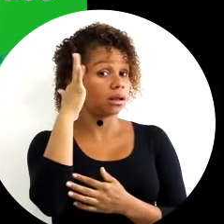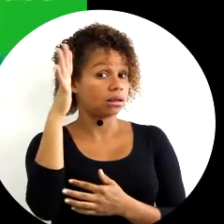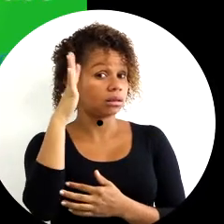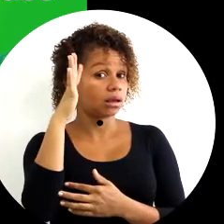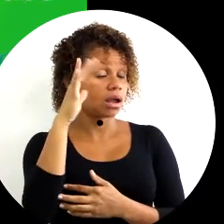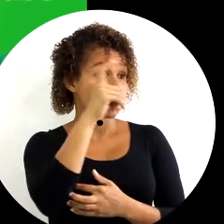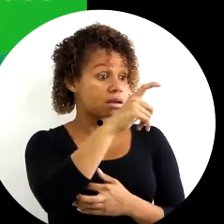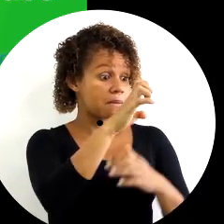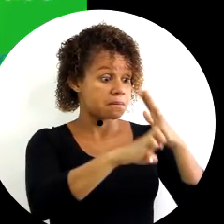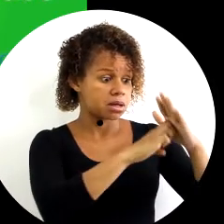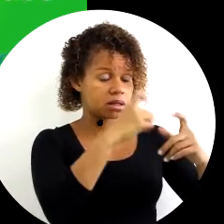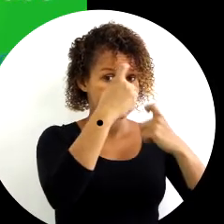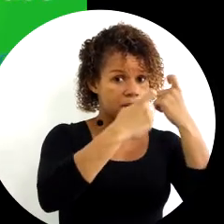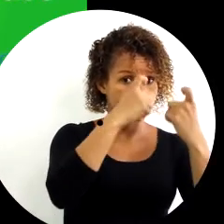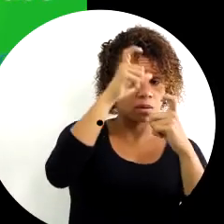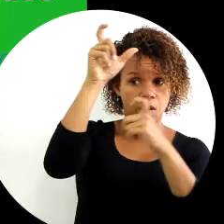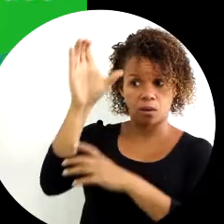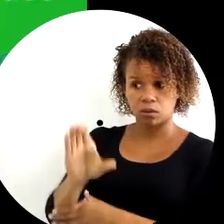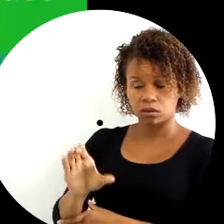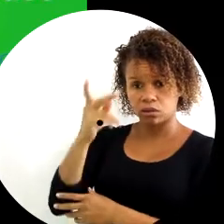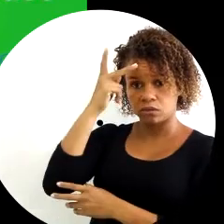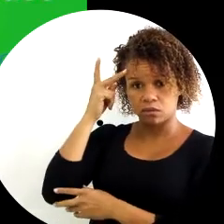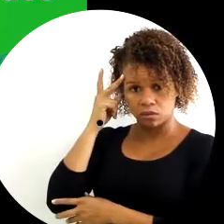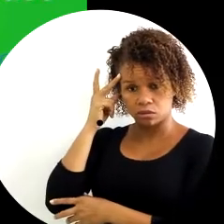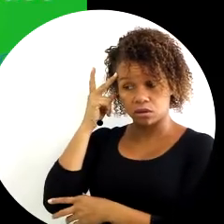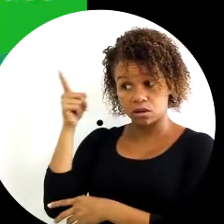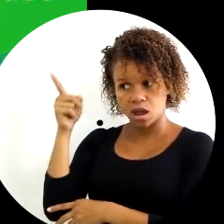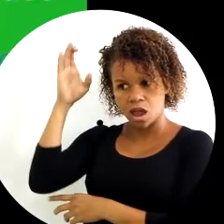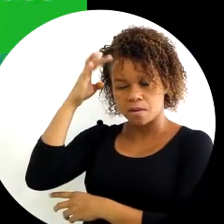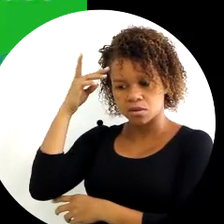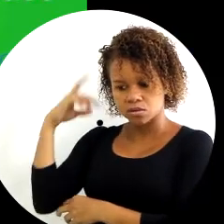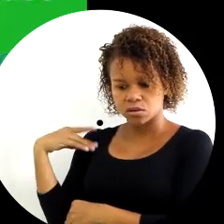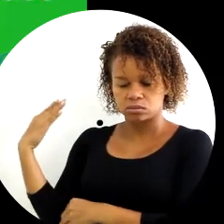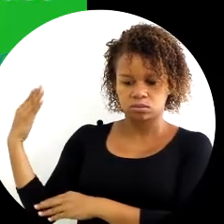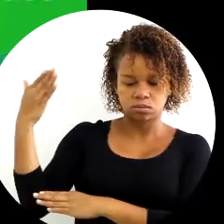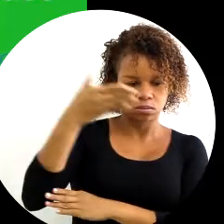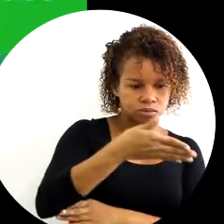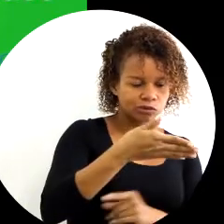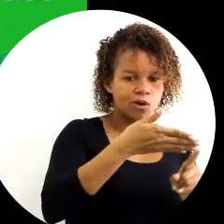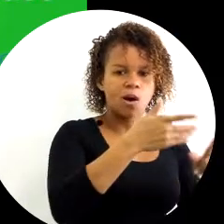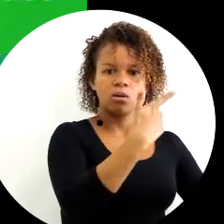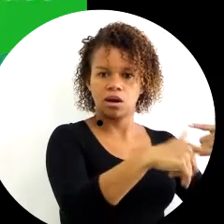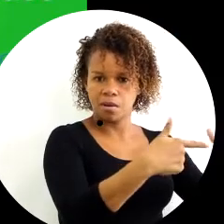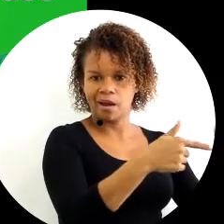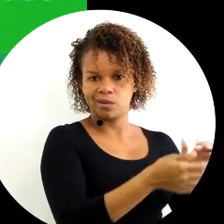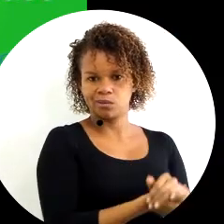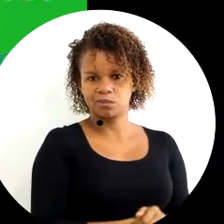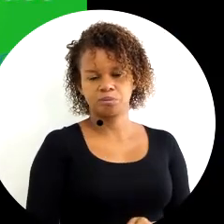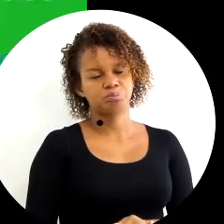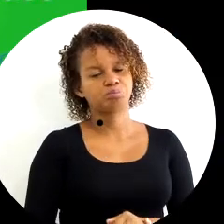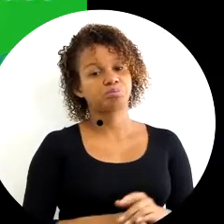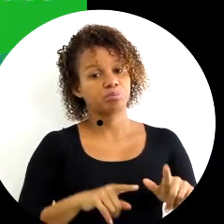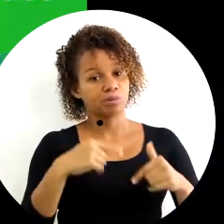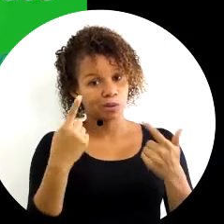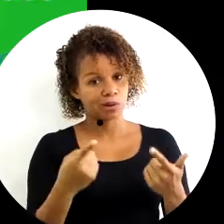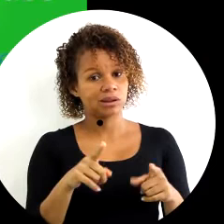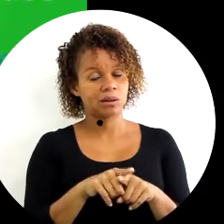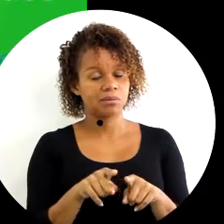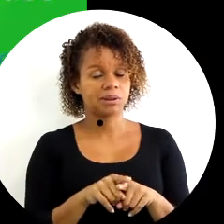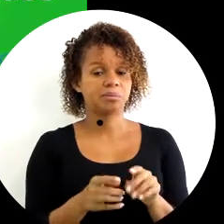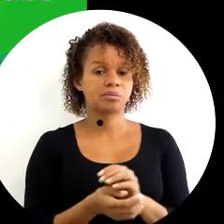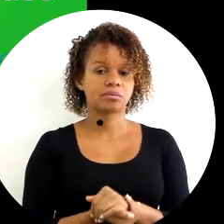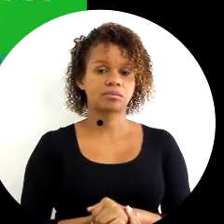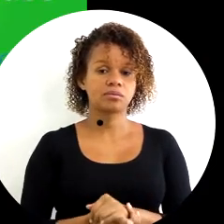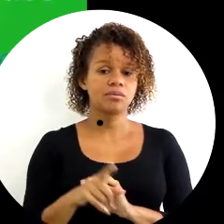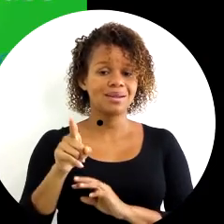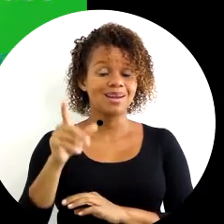a empresa se preocupa com ele para que ele se dedique como ele se dedica ao trabalho plenamente. O outro importante ponto